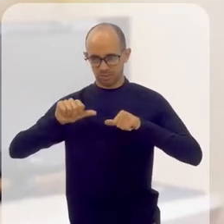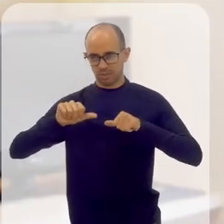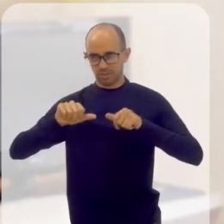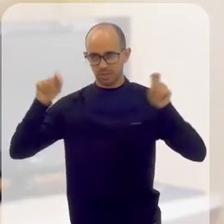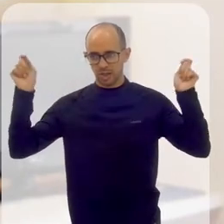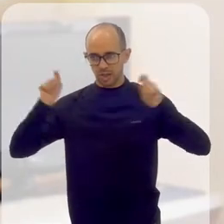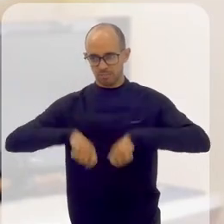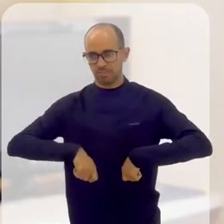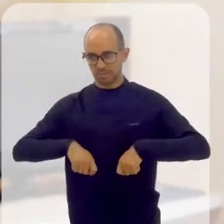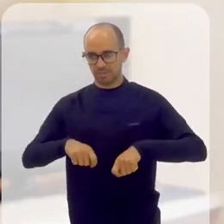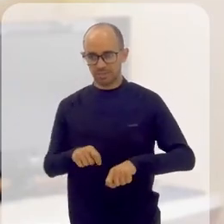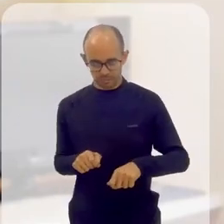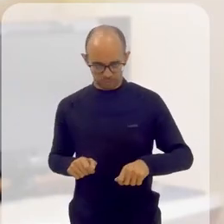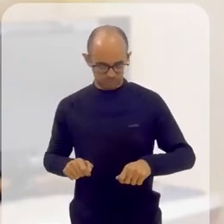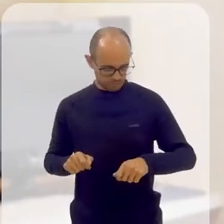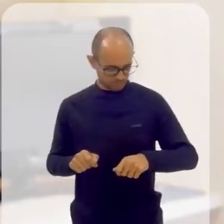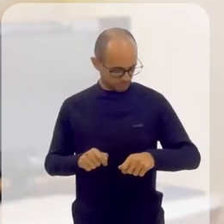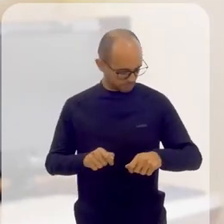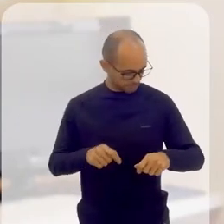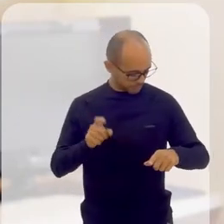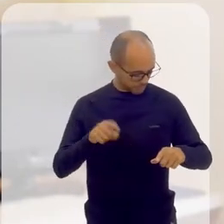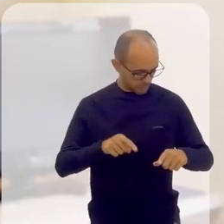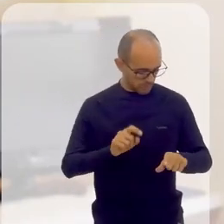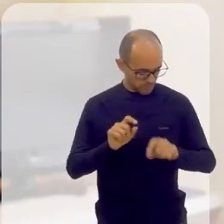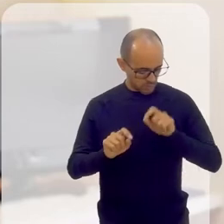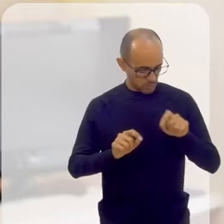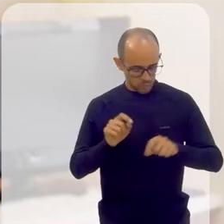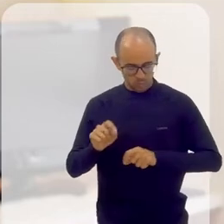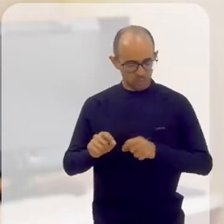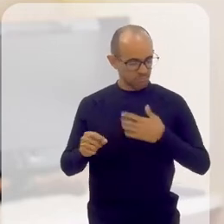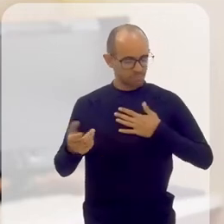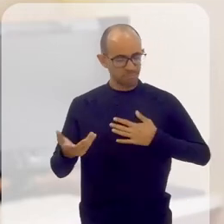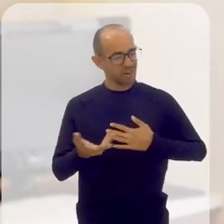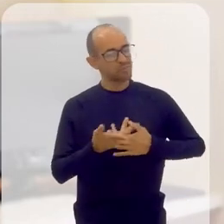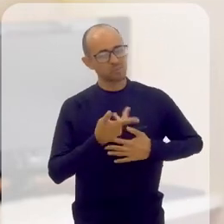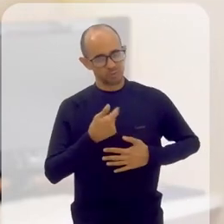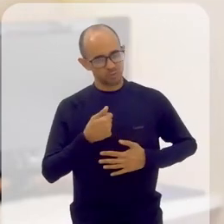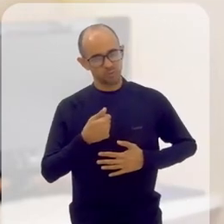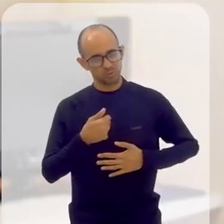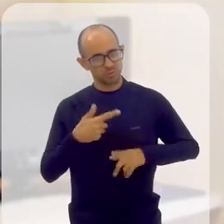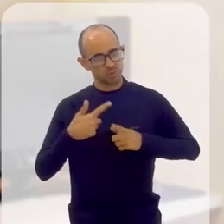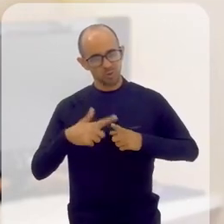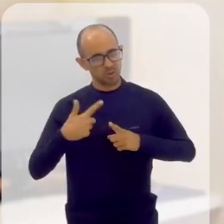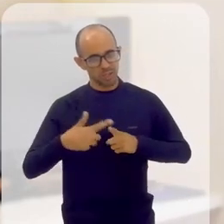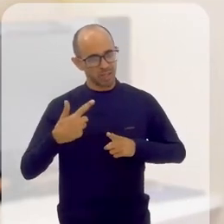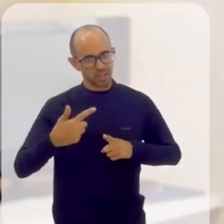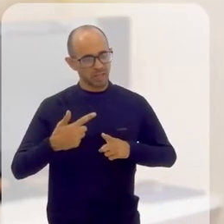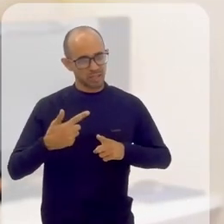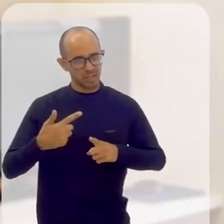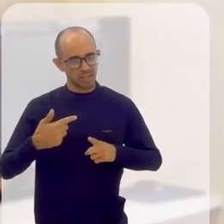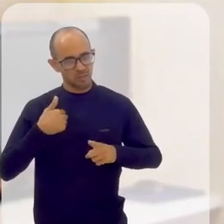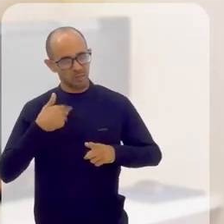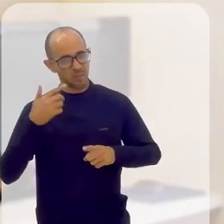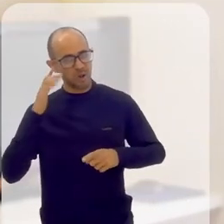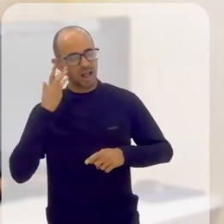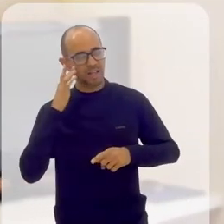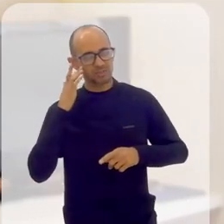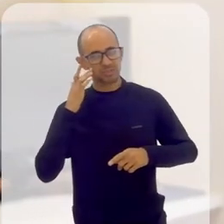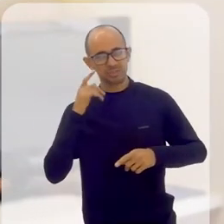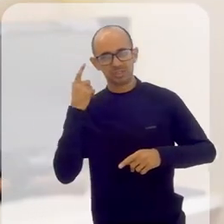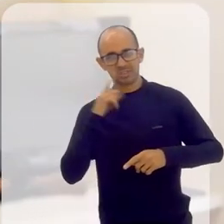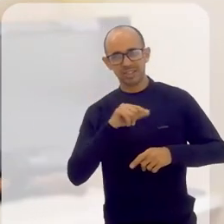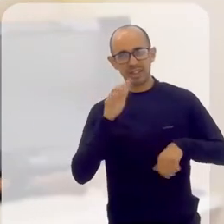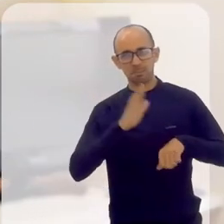aquela coisa do potencial, é algo, assim, de extraordinário, porque eu acho que a gente